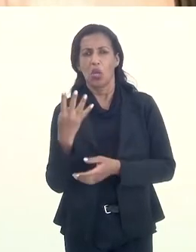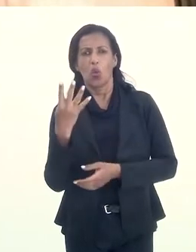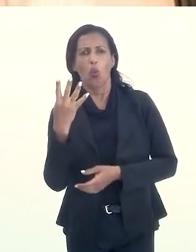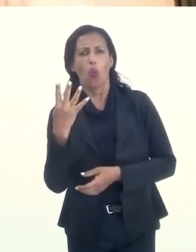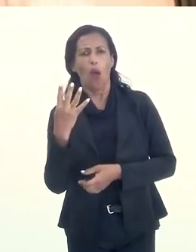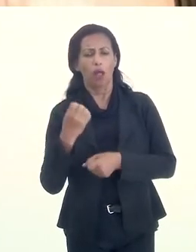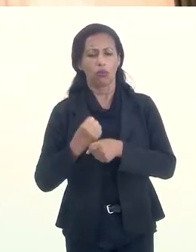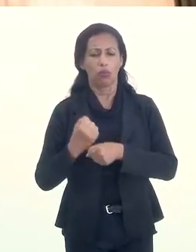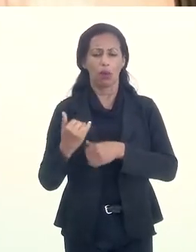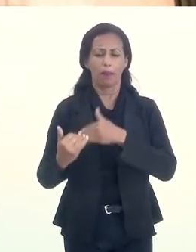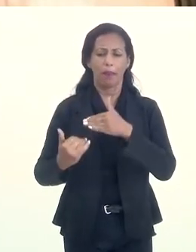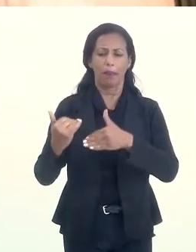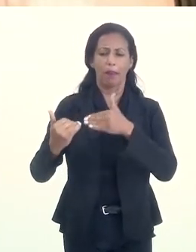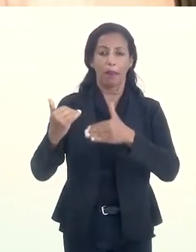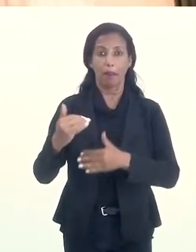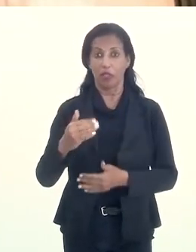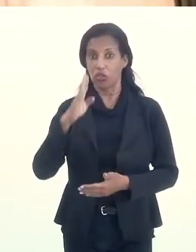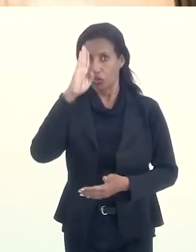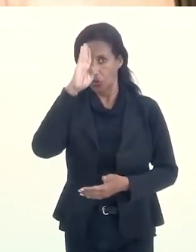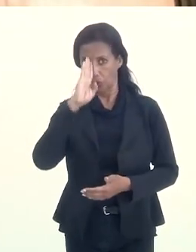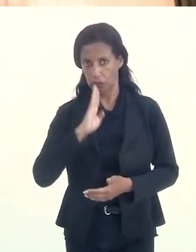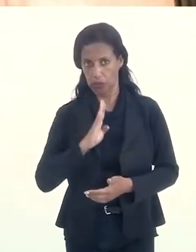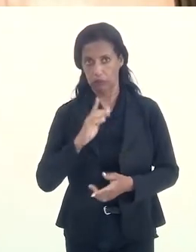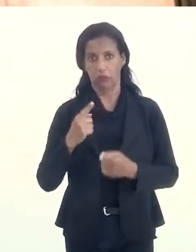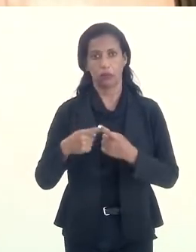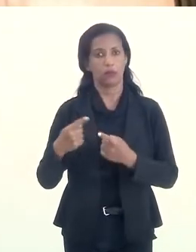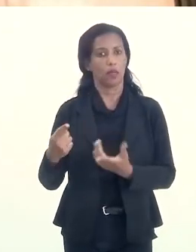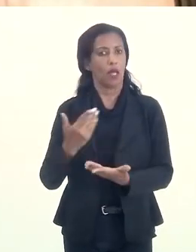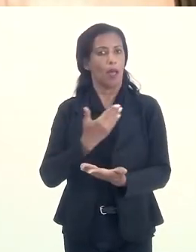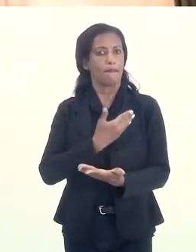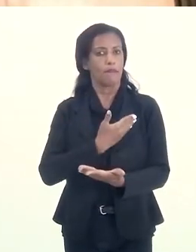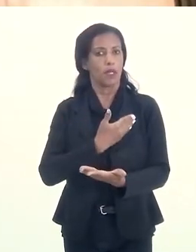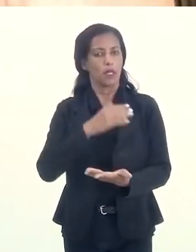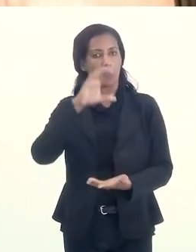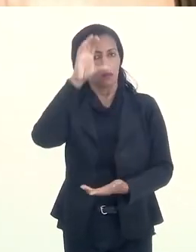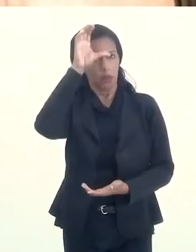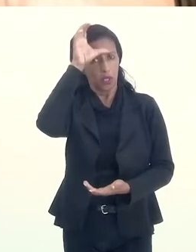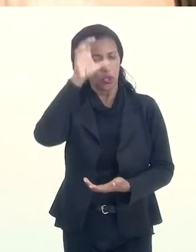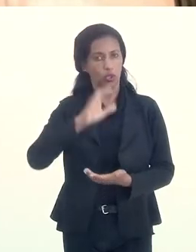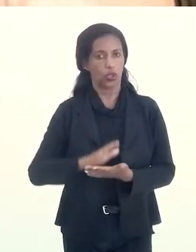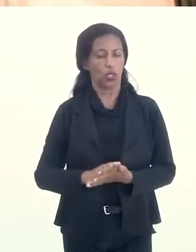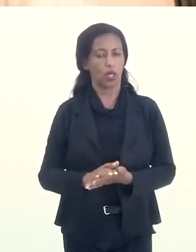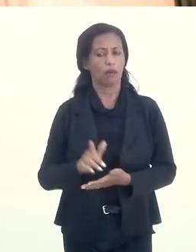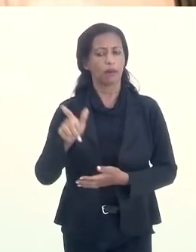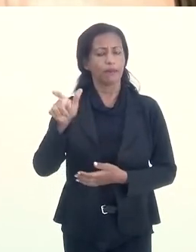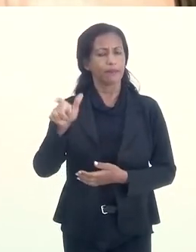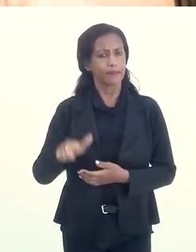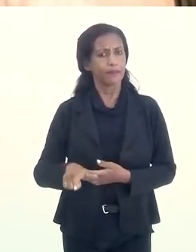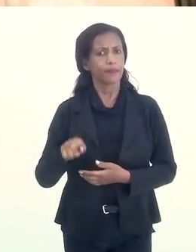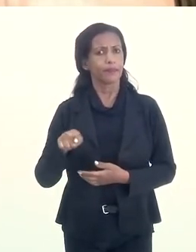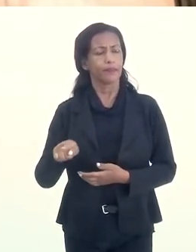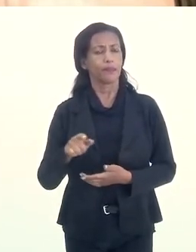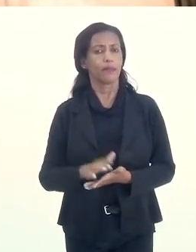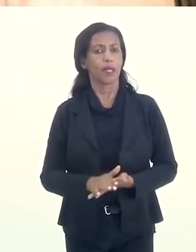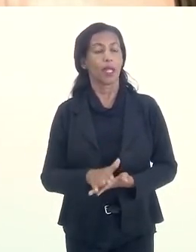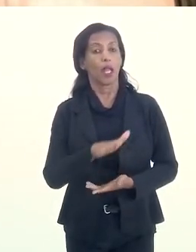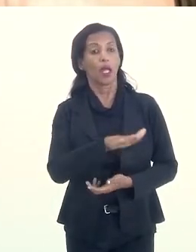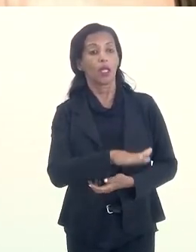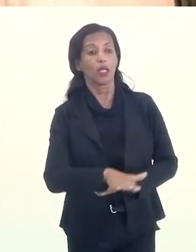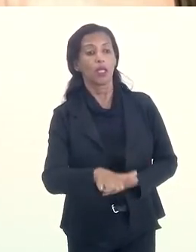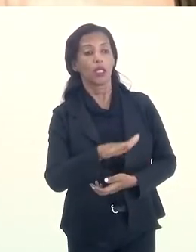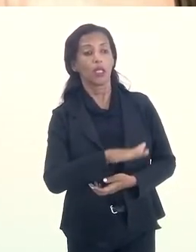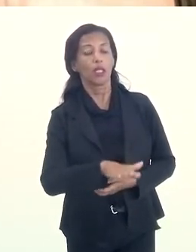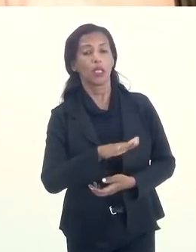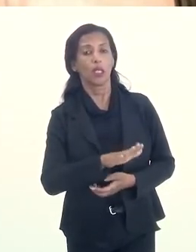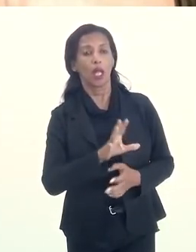primeiros anos do primário, de graça, porque ela era amiga da minha tia, mas ela atendia a